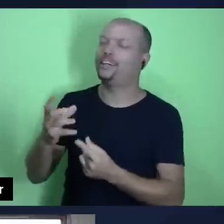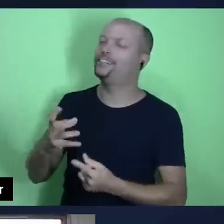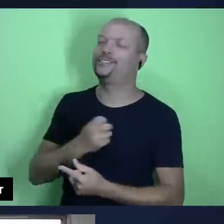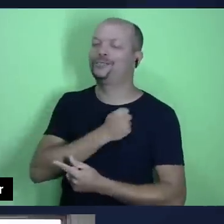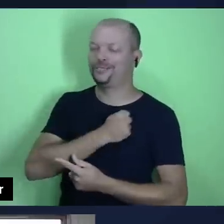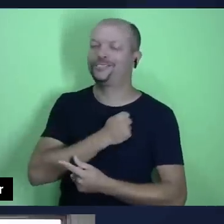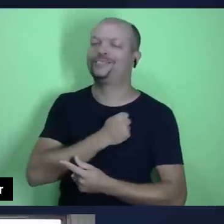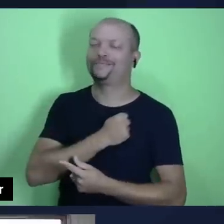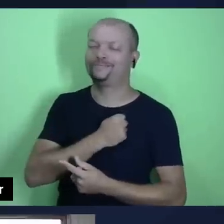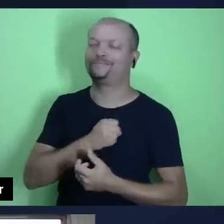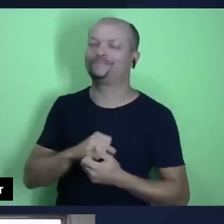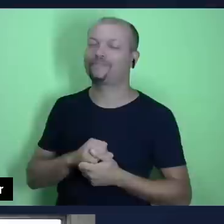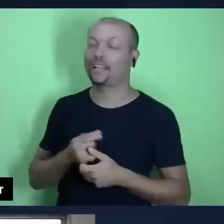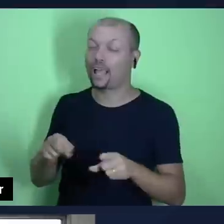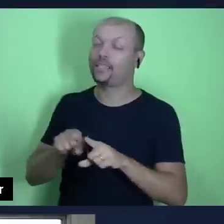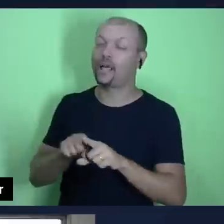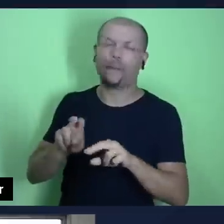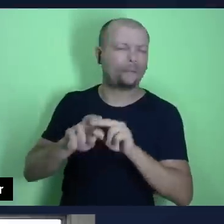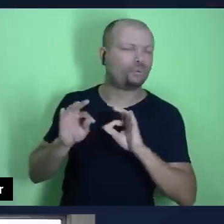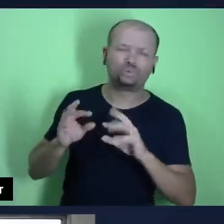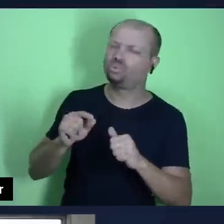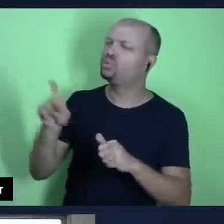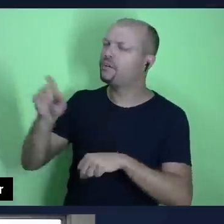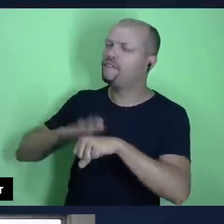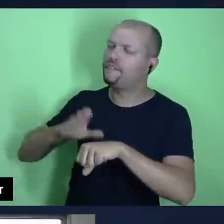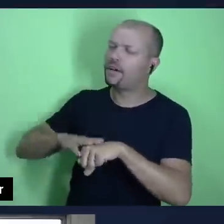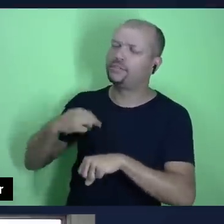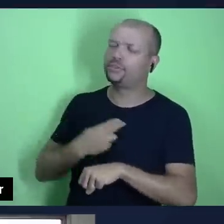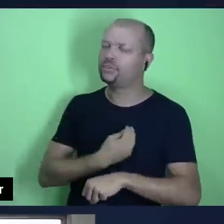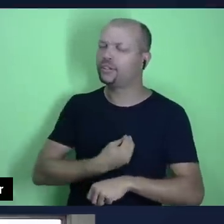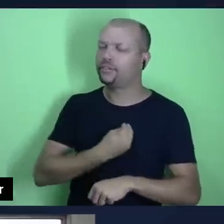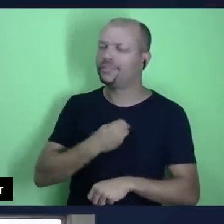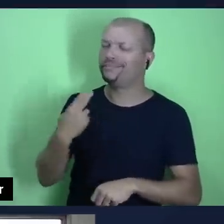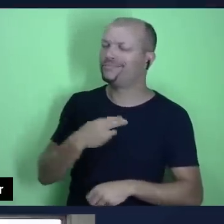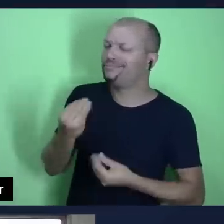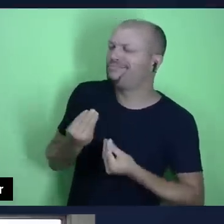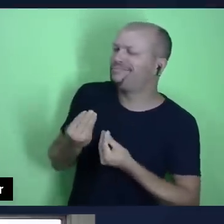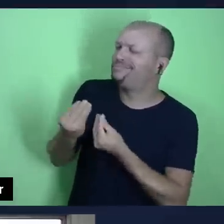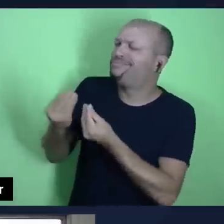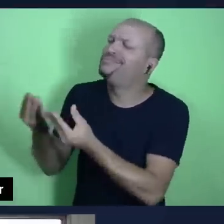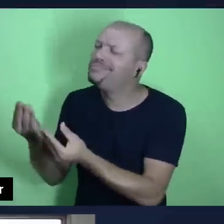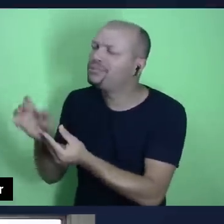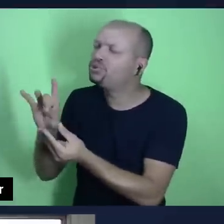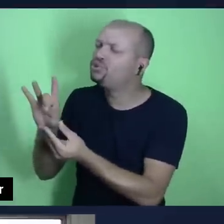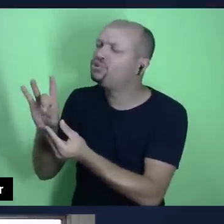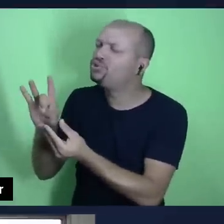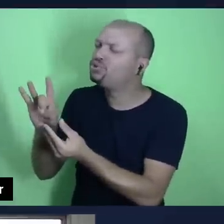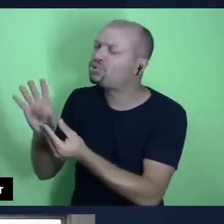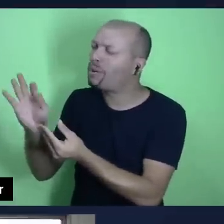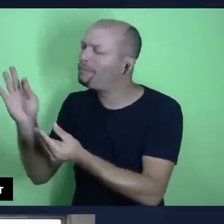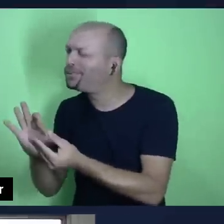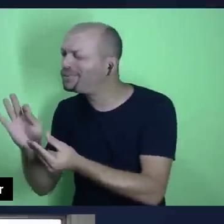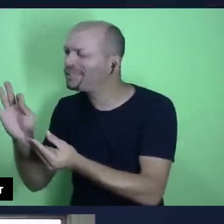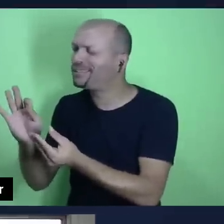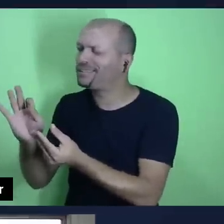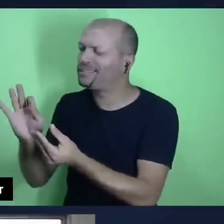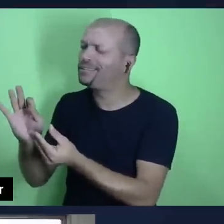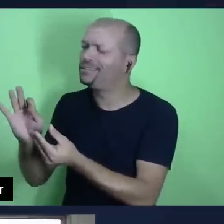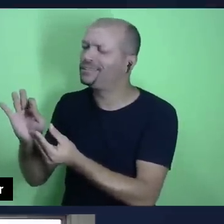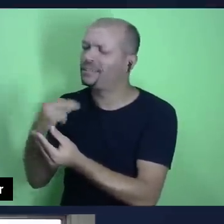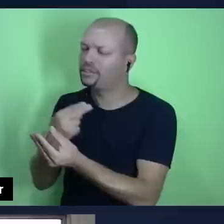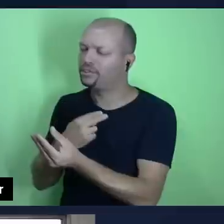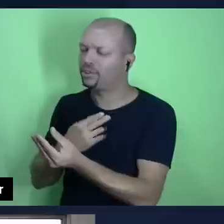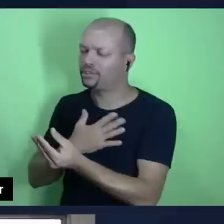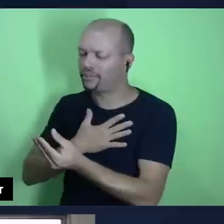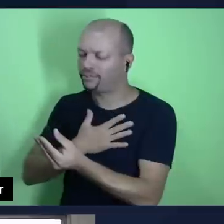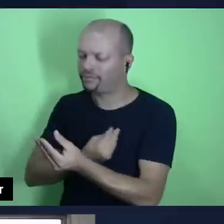e diante de tudo isso que o senhor nos fez, nós não queremos devolver ao senhor apenas porcentagem daquilo que fica em nossa mão, muito